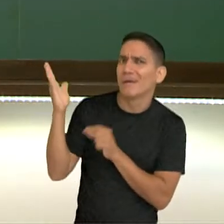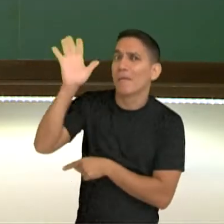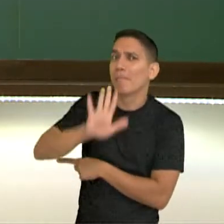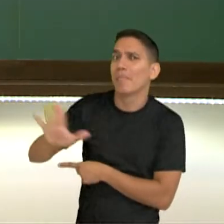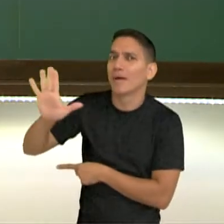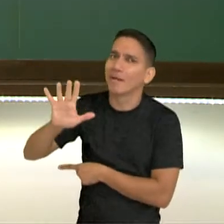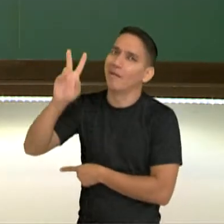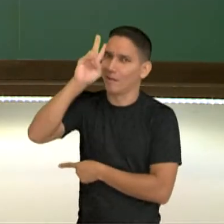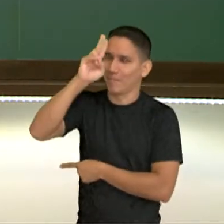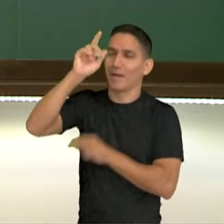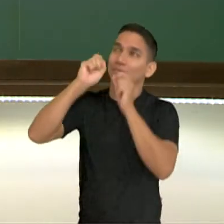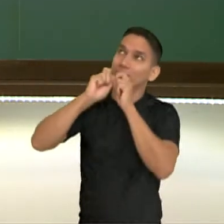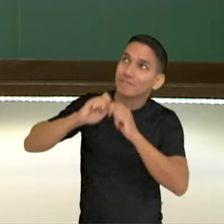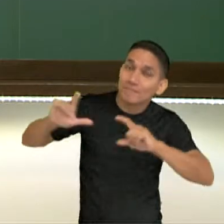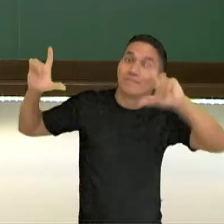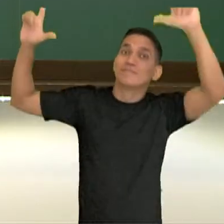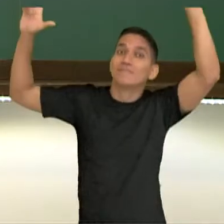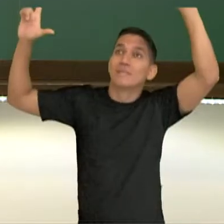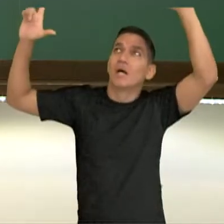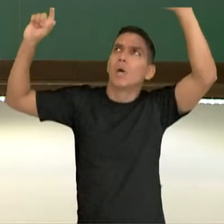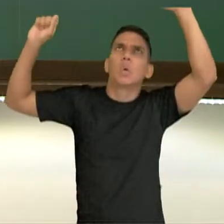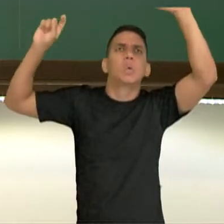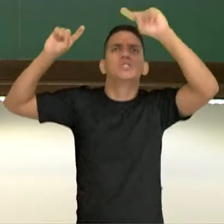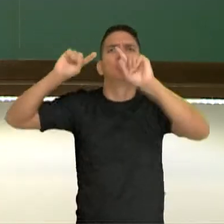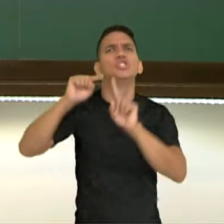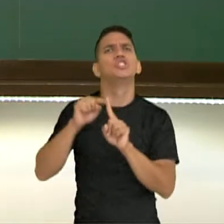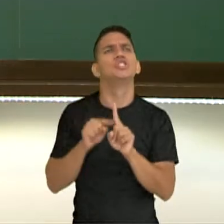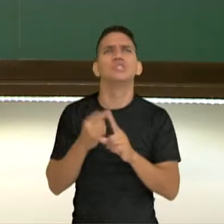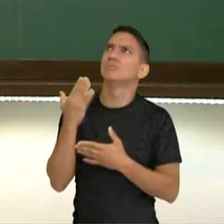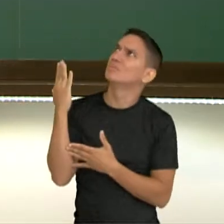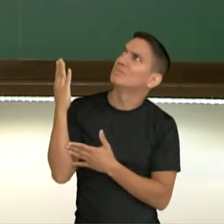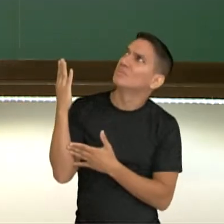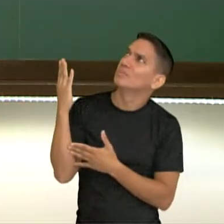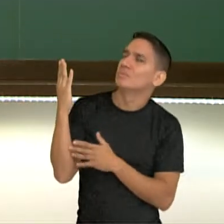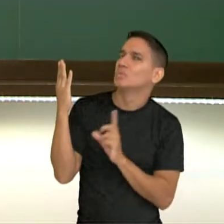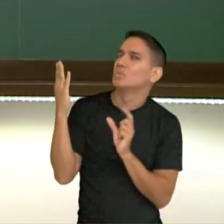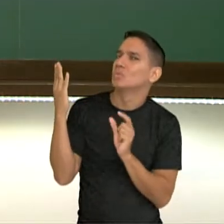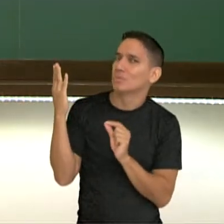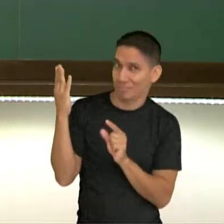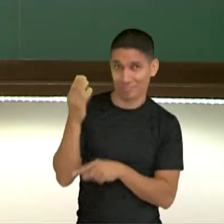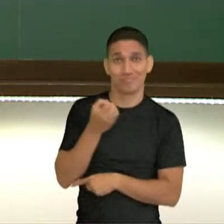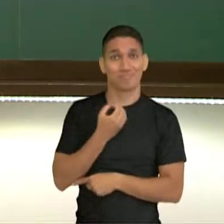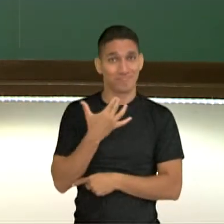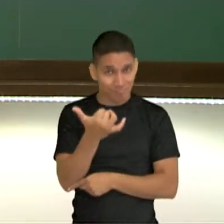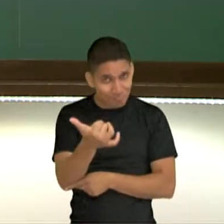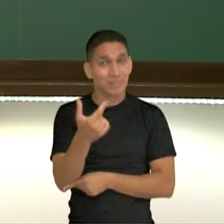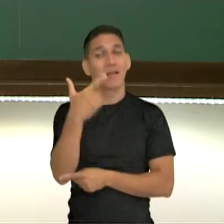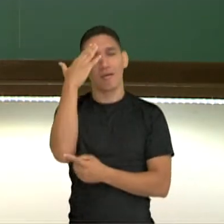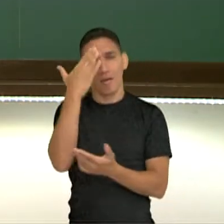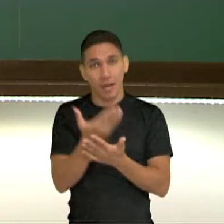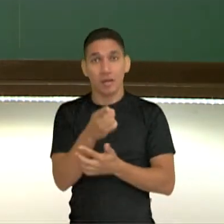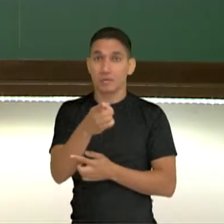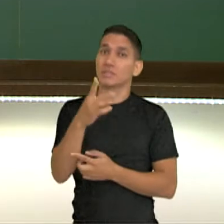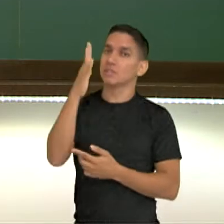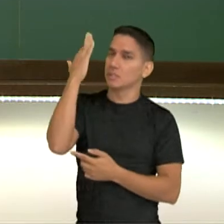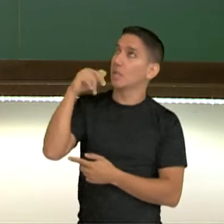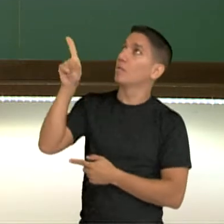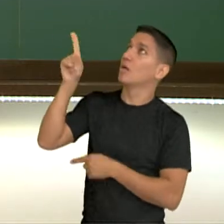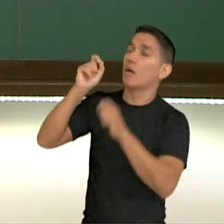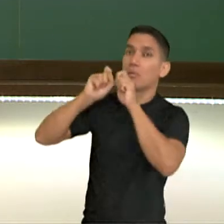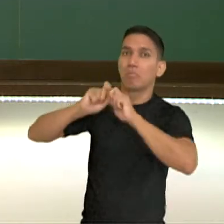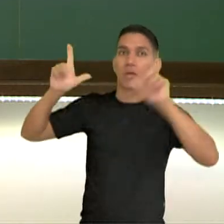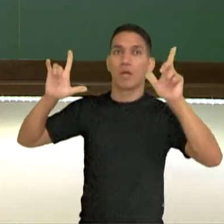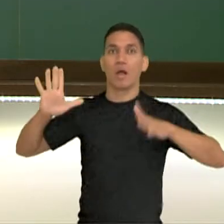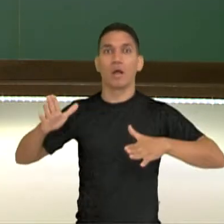É um balão. E que tipo de balão será esse? Muito bem! Esse é um balão que indica, ó,